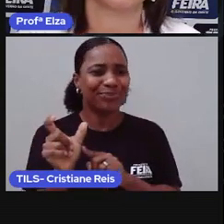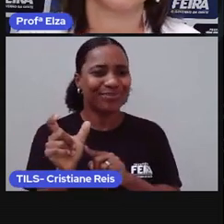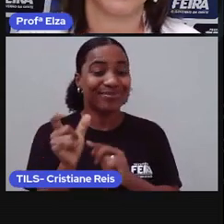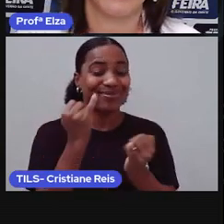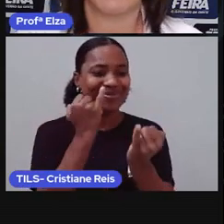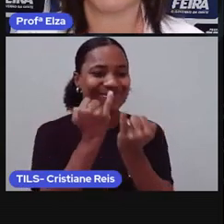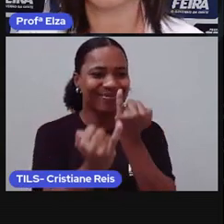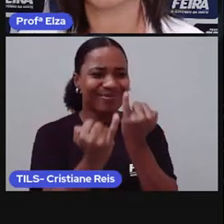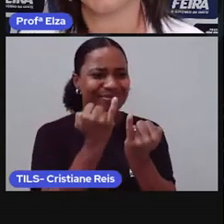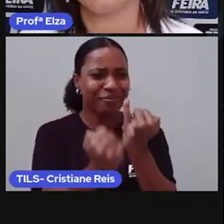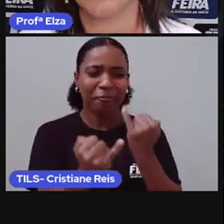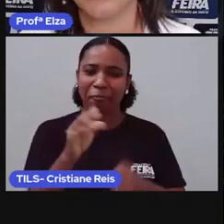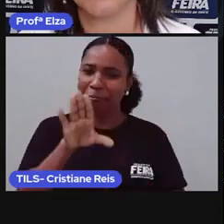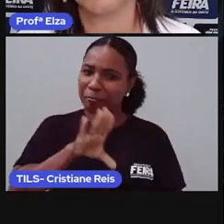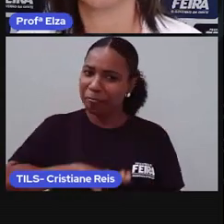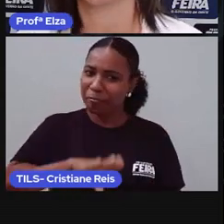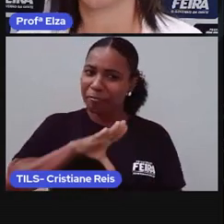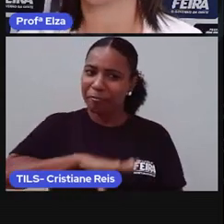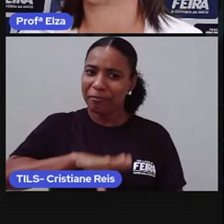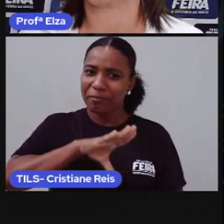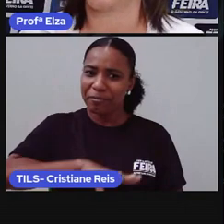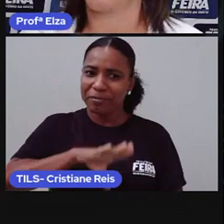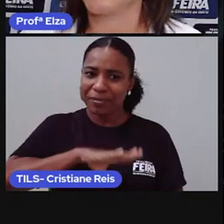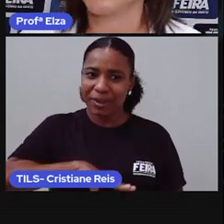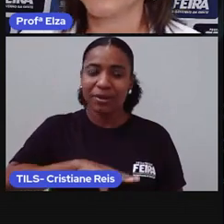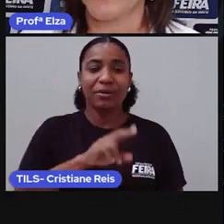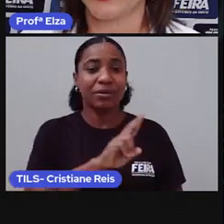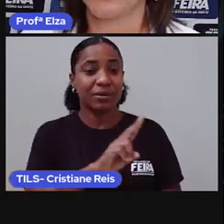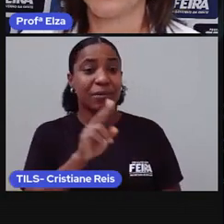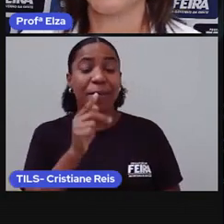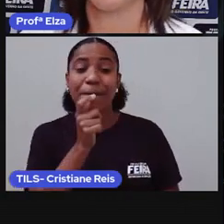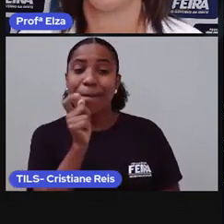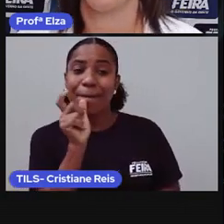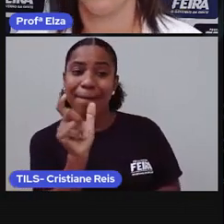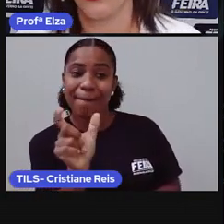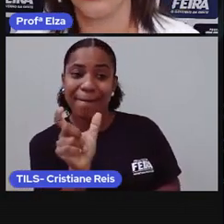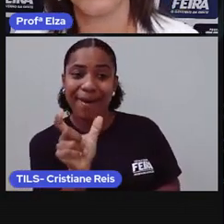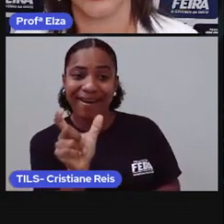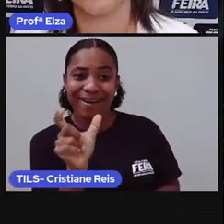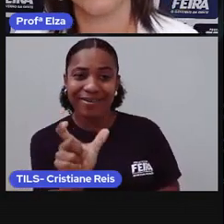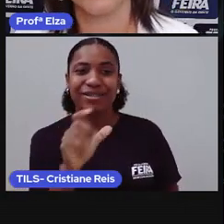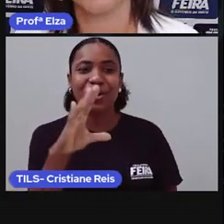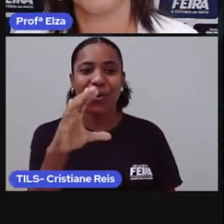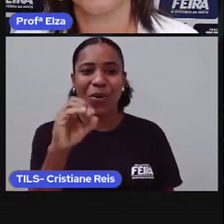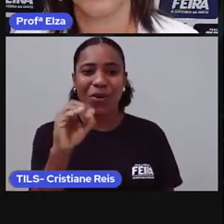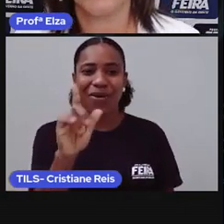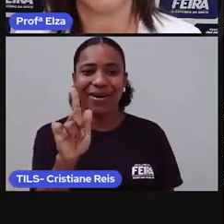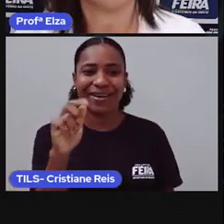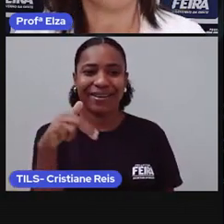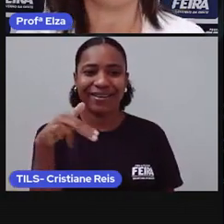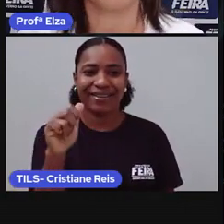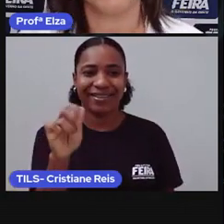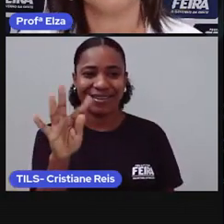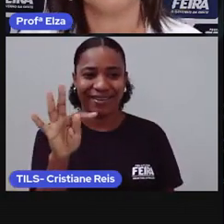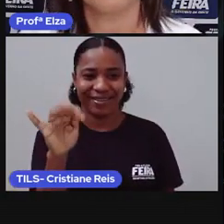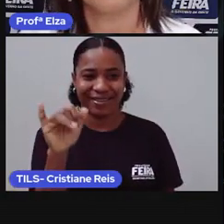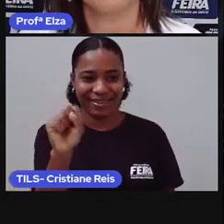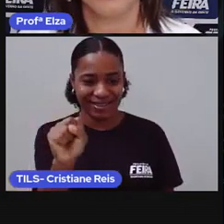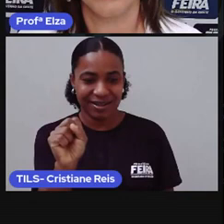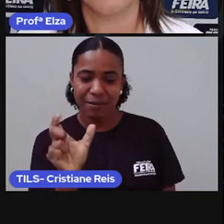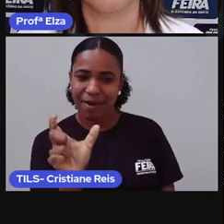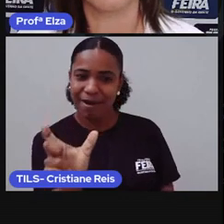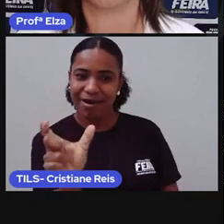língua. Essas palavrinhas são chamadas de palavras transparentes ou cognatas. E, por fim,